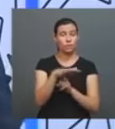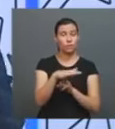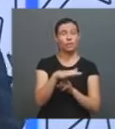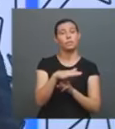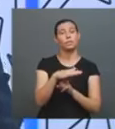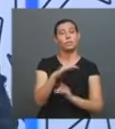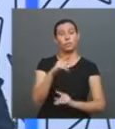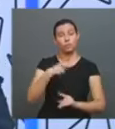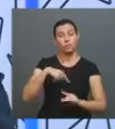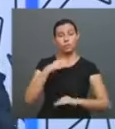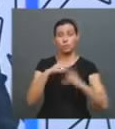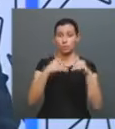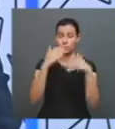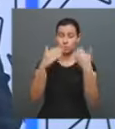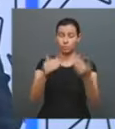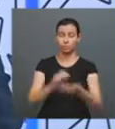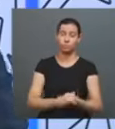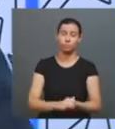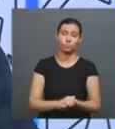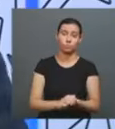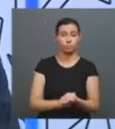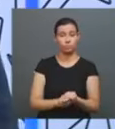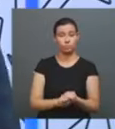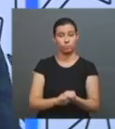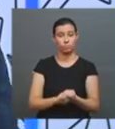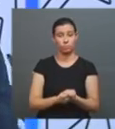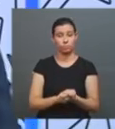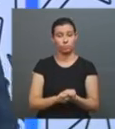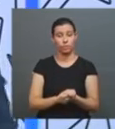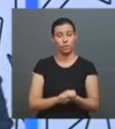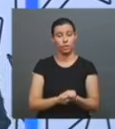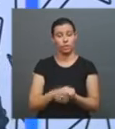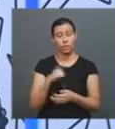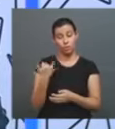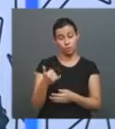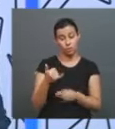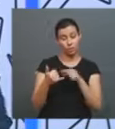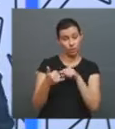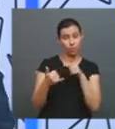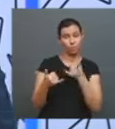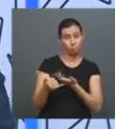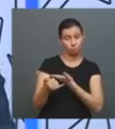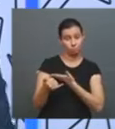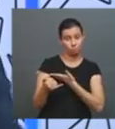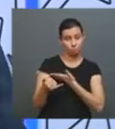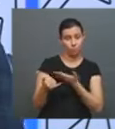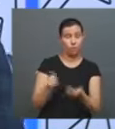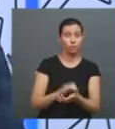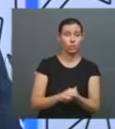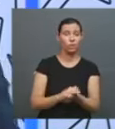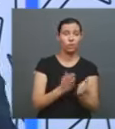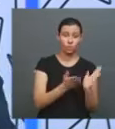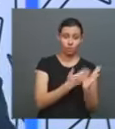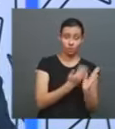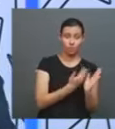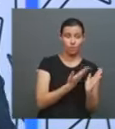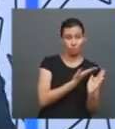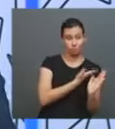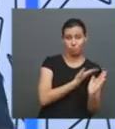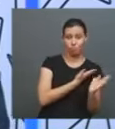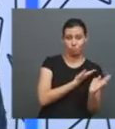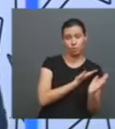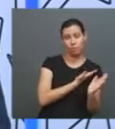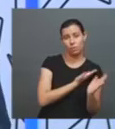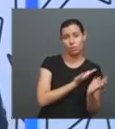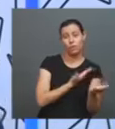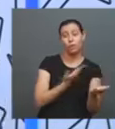desenvolvendo. Querendo ou não, a gente tem no celular um bom amigo. O livro sempre foi o bom amigo, né? Então, de certa forma,